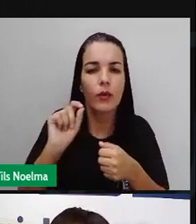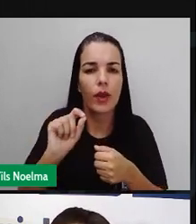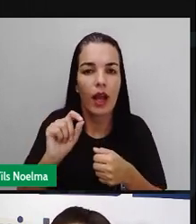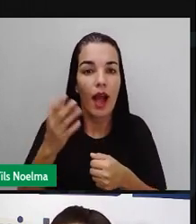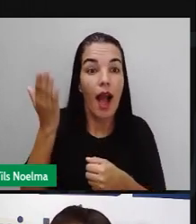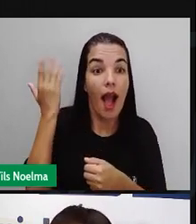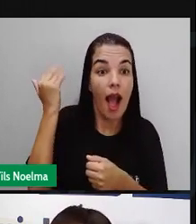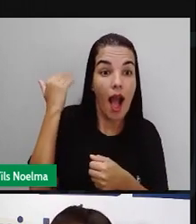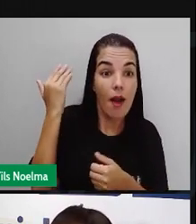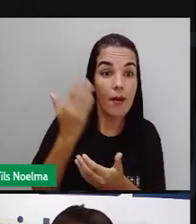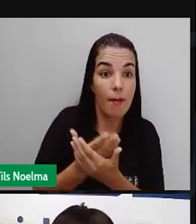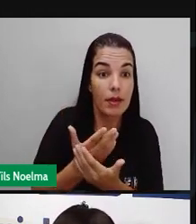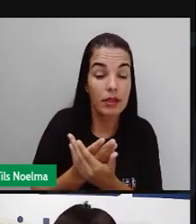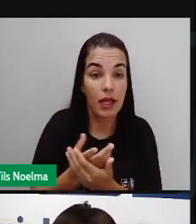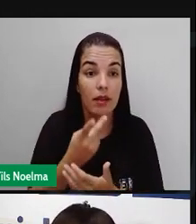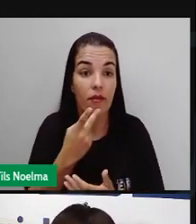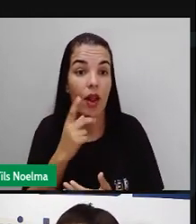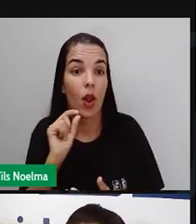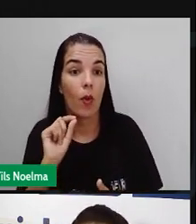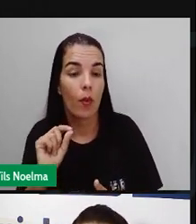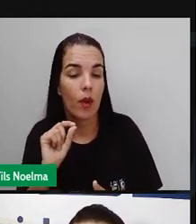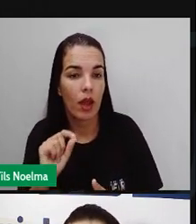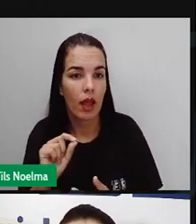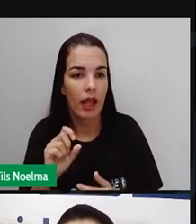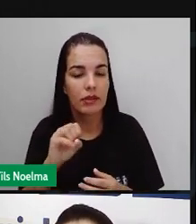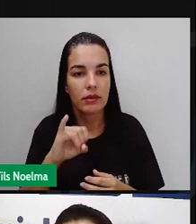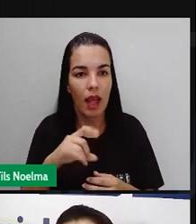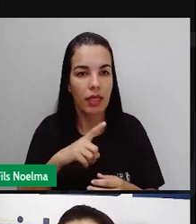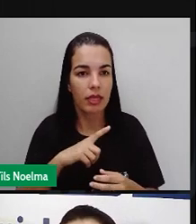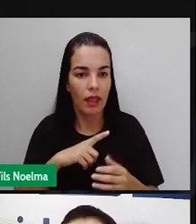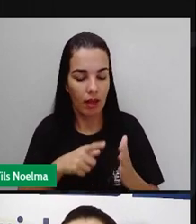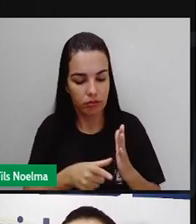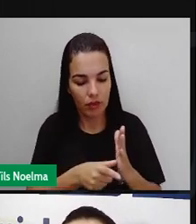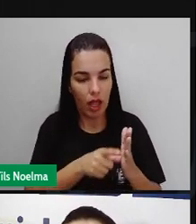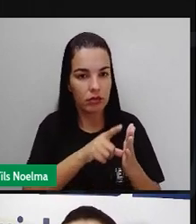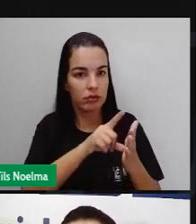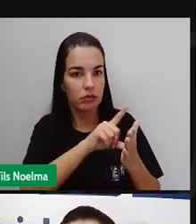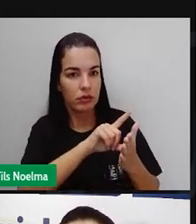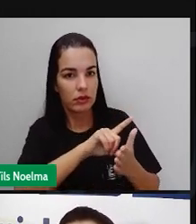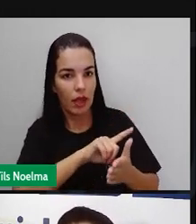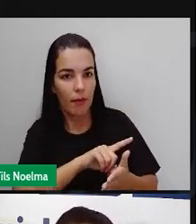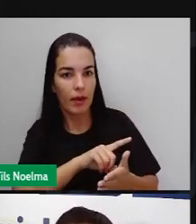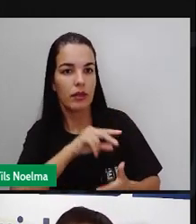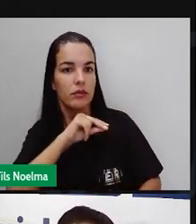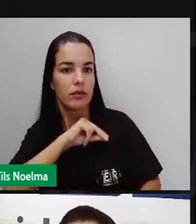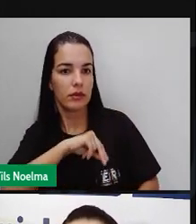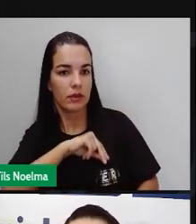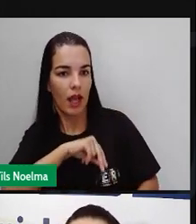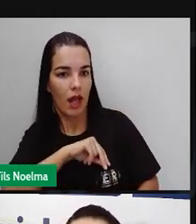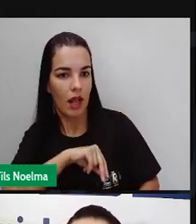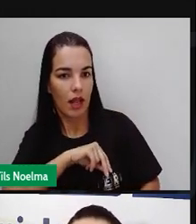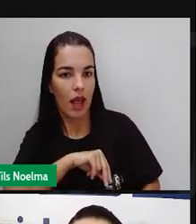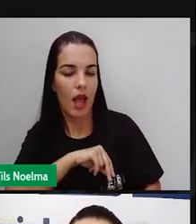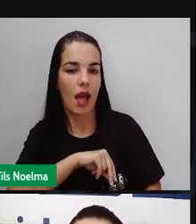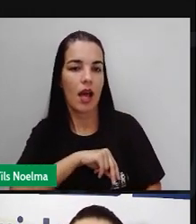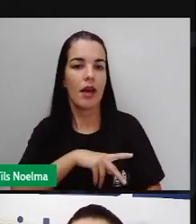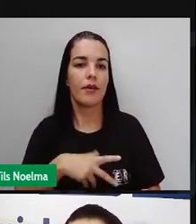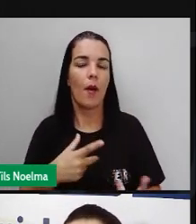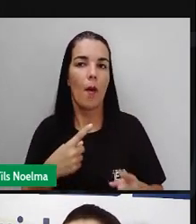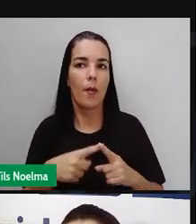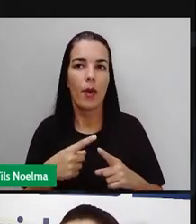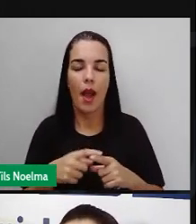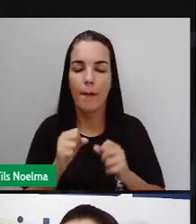de salário, dinheiro, para poder deixar já para as famílias que iam ficar aí no nordeste. Eles também